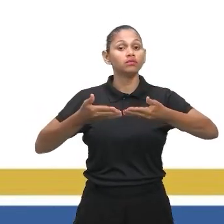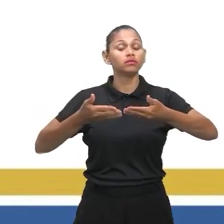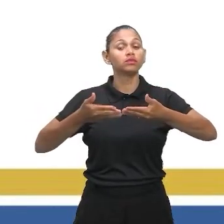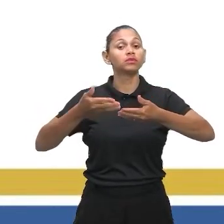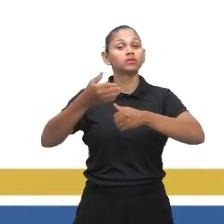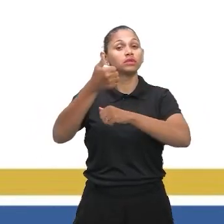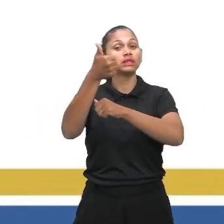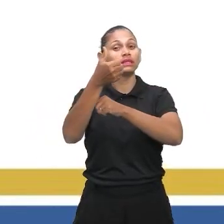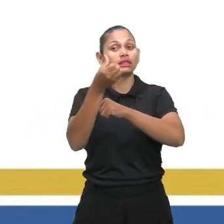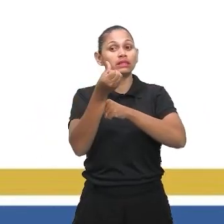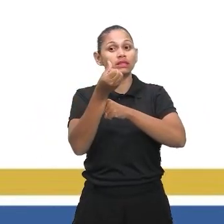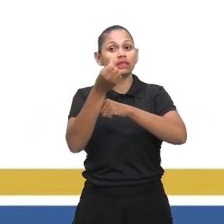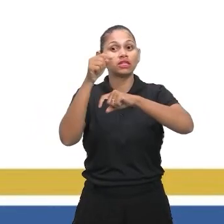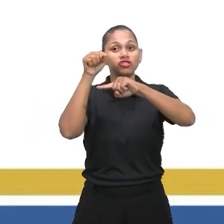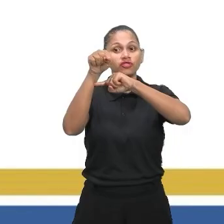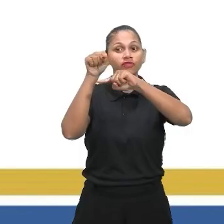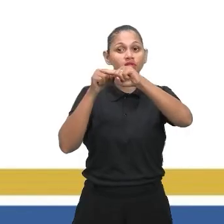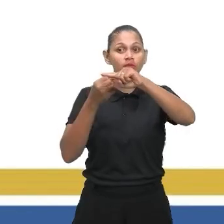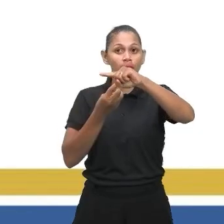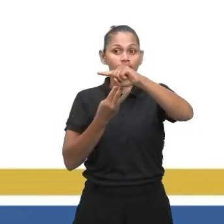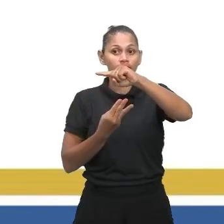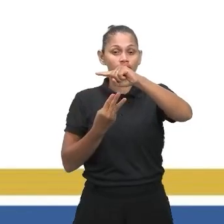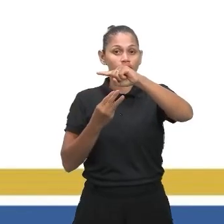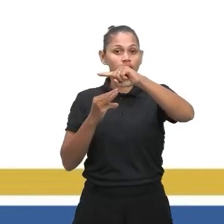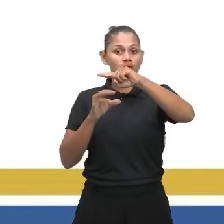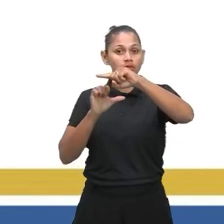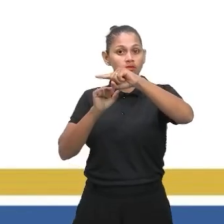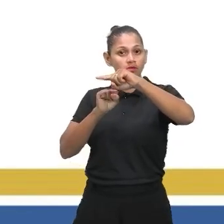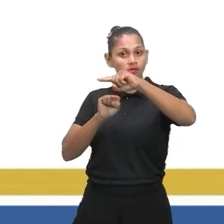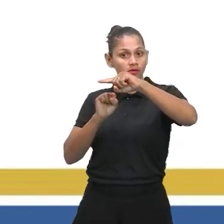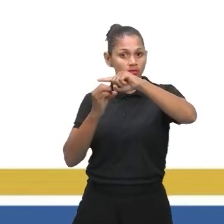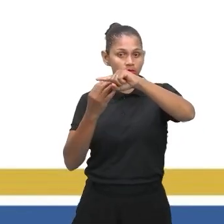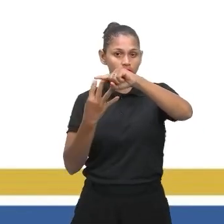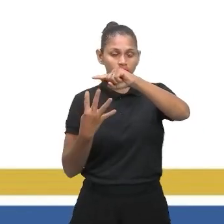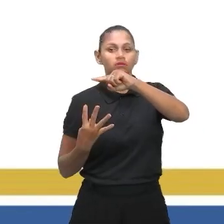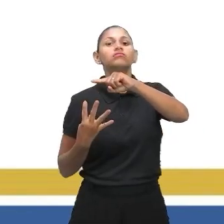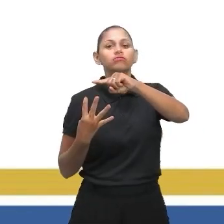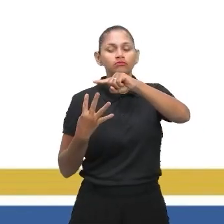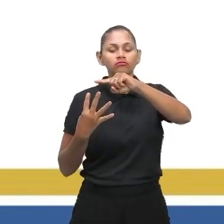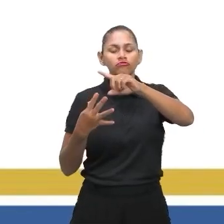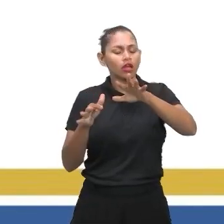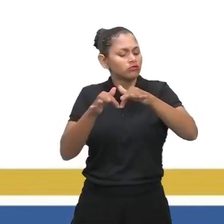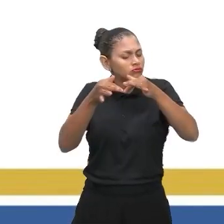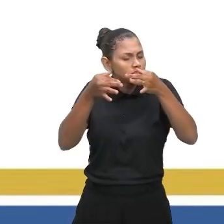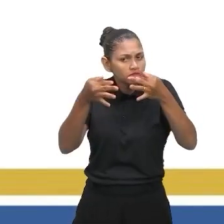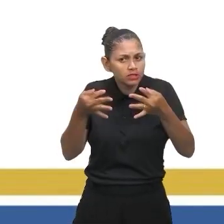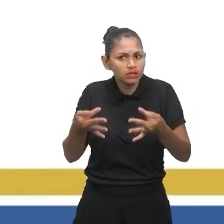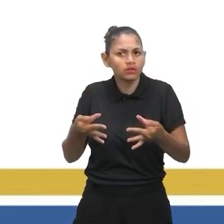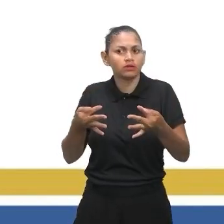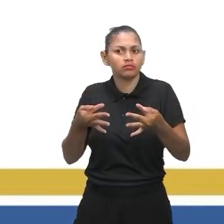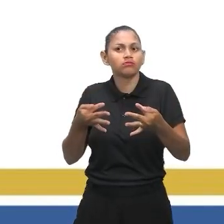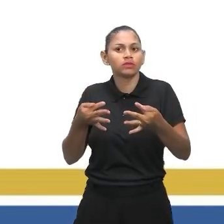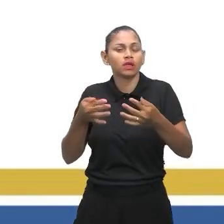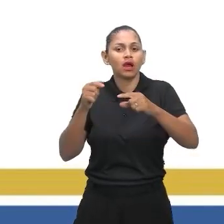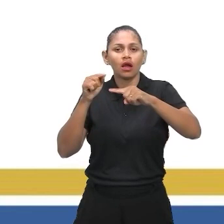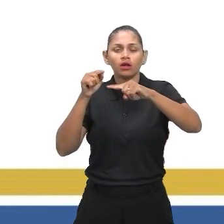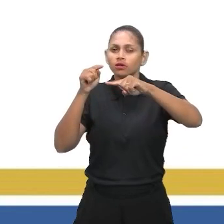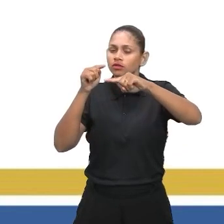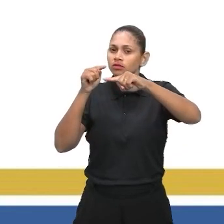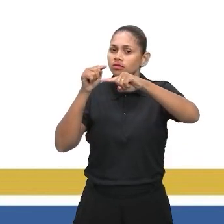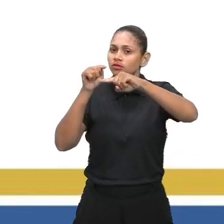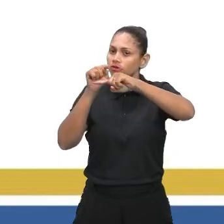que divisão difícil. Simplifica. Simplifica. Vai ter o quê? Simplificou. Divide por 2 em cima e 2 embaixo. Vou ter o quê?